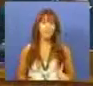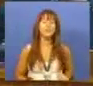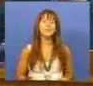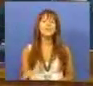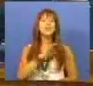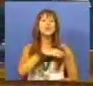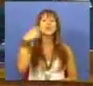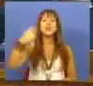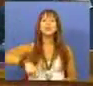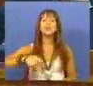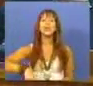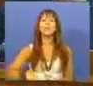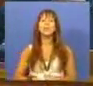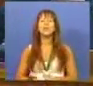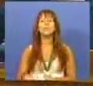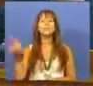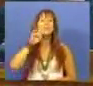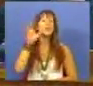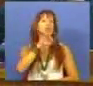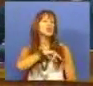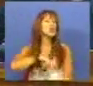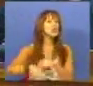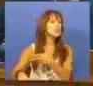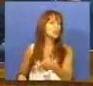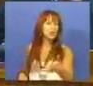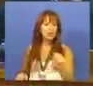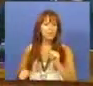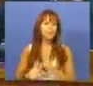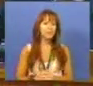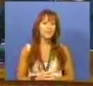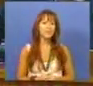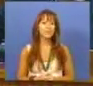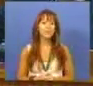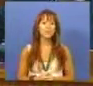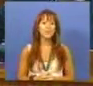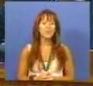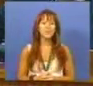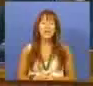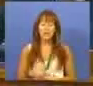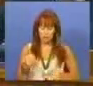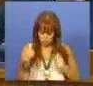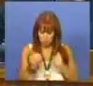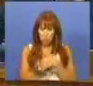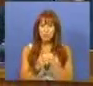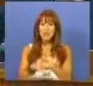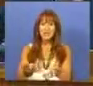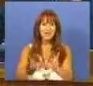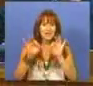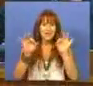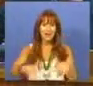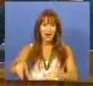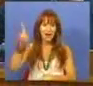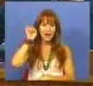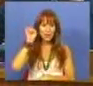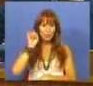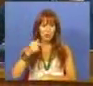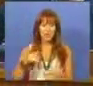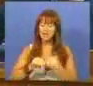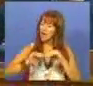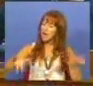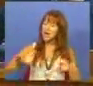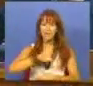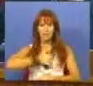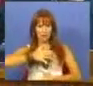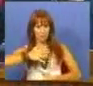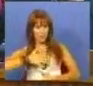Sr. Presidente, Sras. e Srs. Deputados, num processo com esta importância, a nível